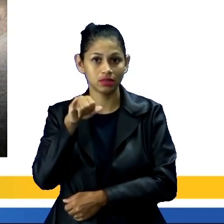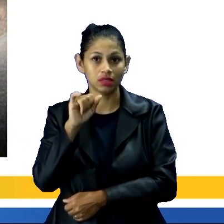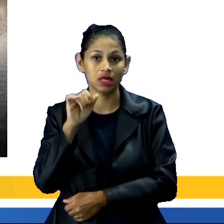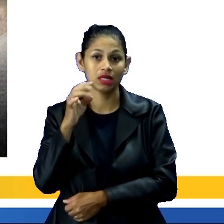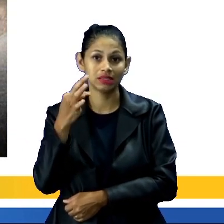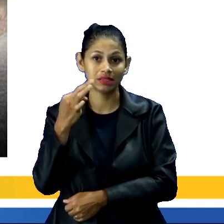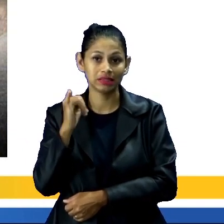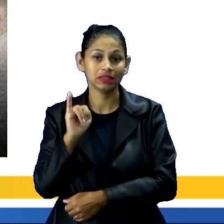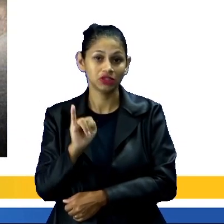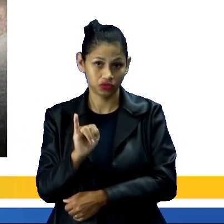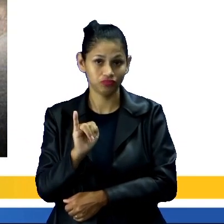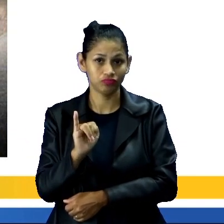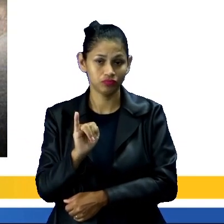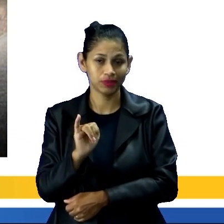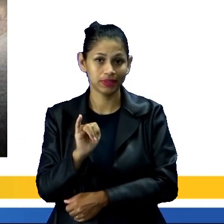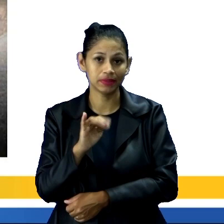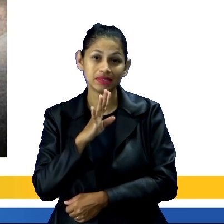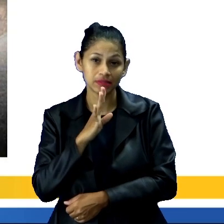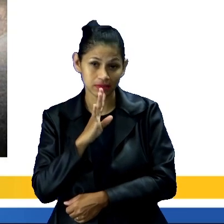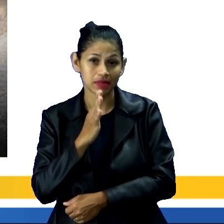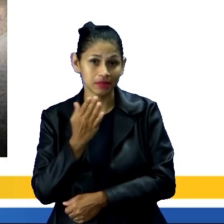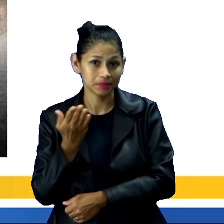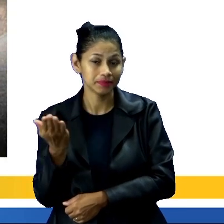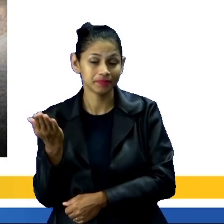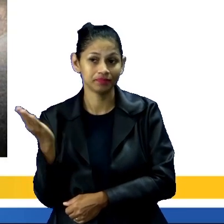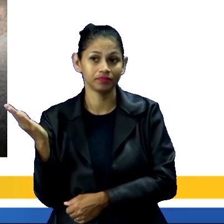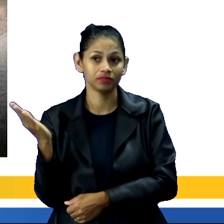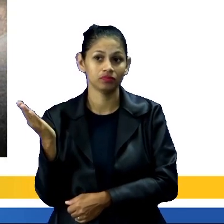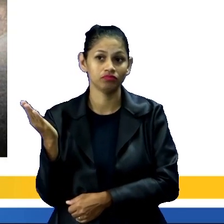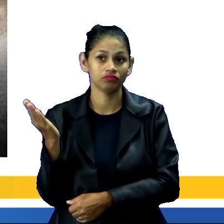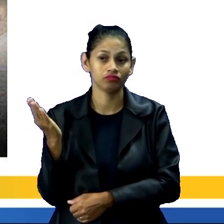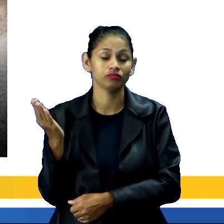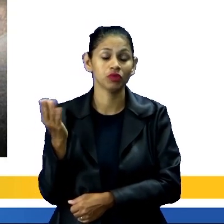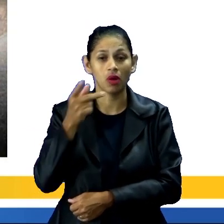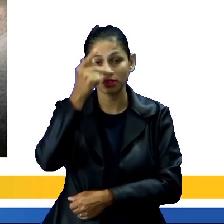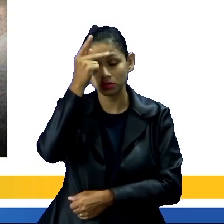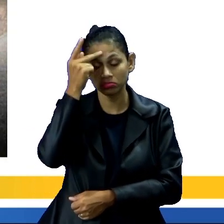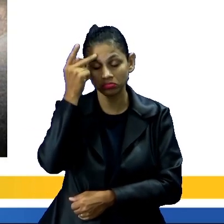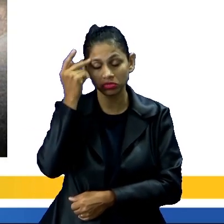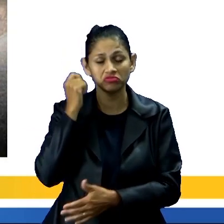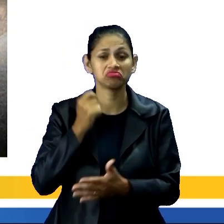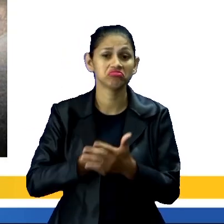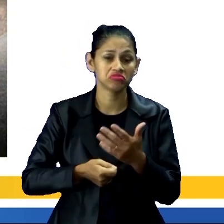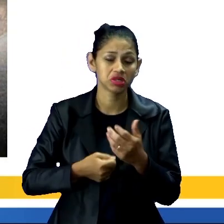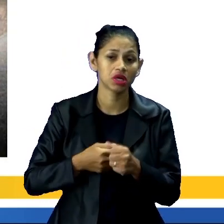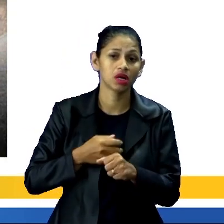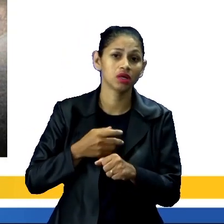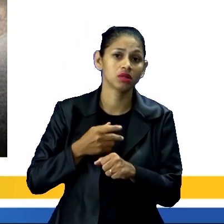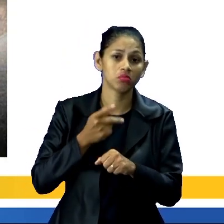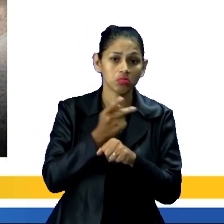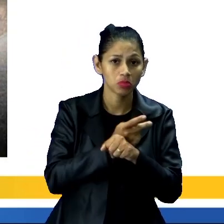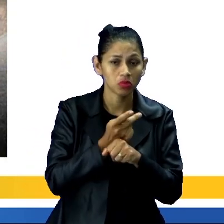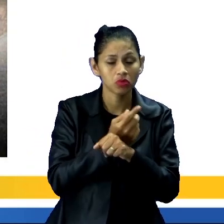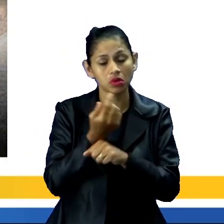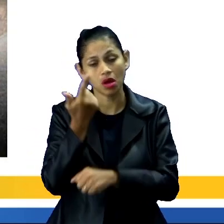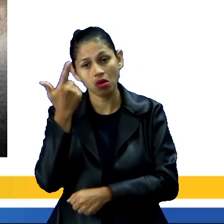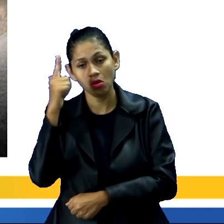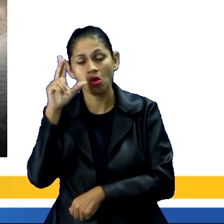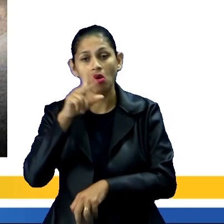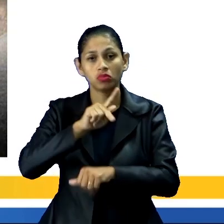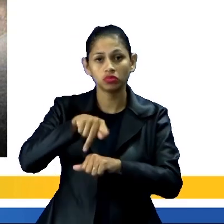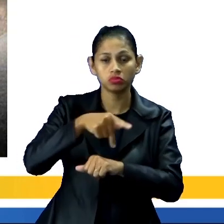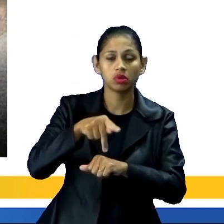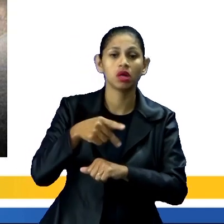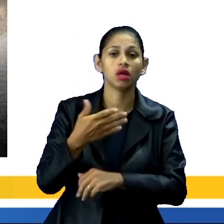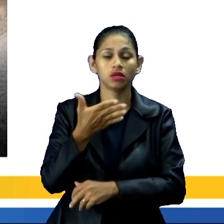aconteceram e foi tudo destruído, eles tiveram que sair em busca de melhores condições de outros países, tá? Você vê aí tudo